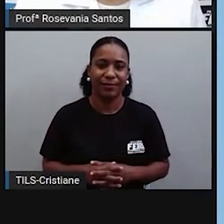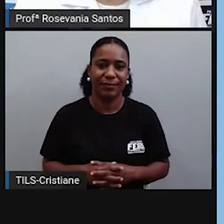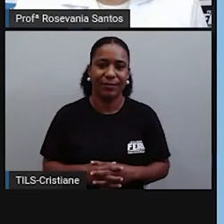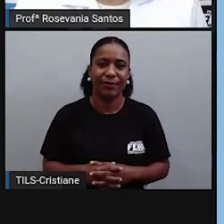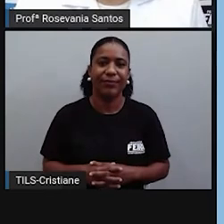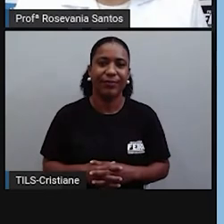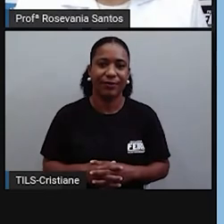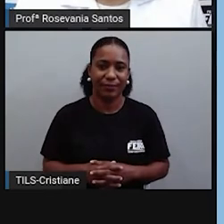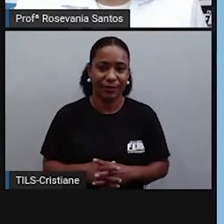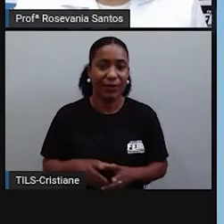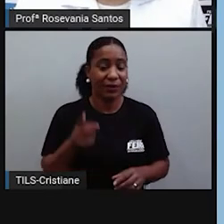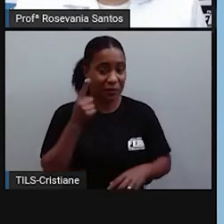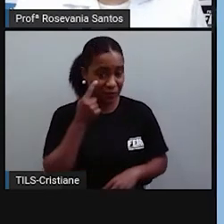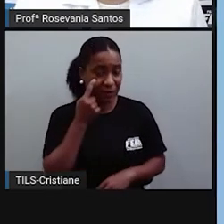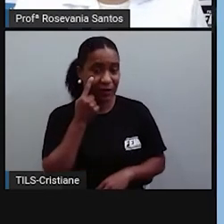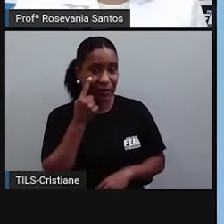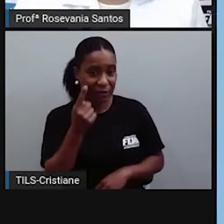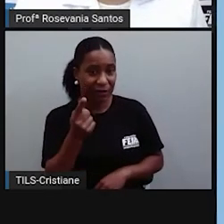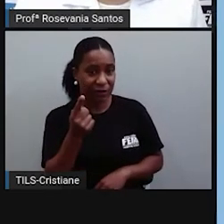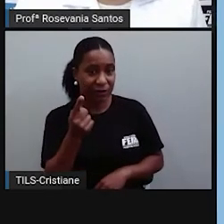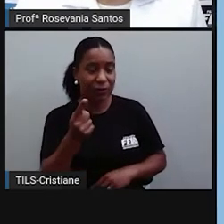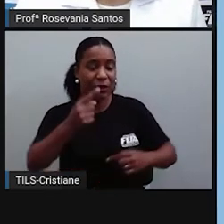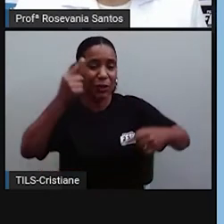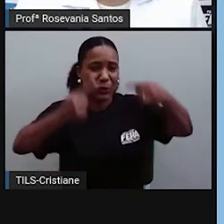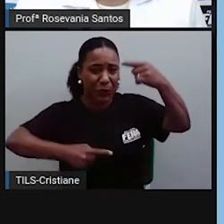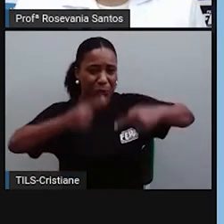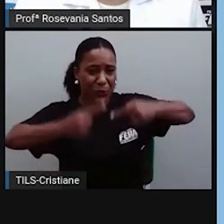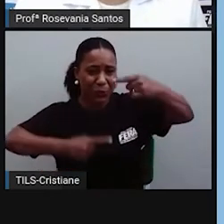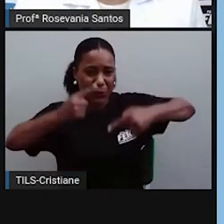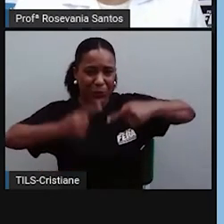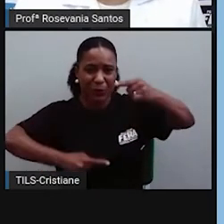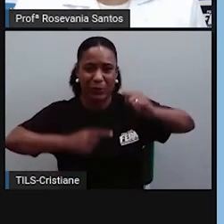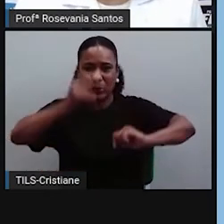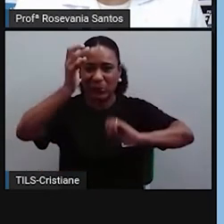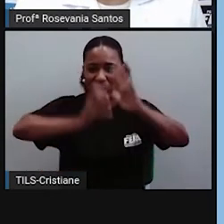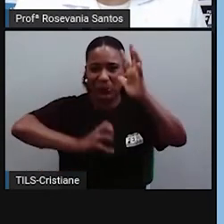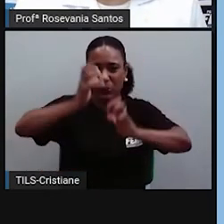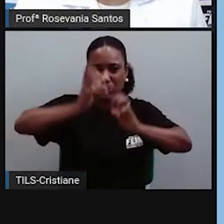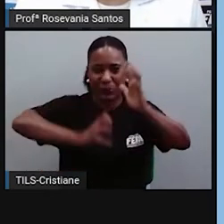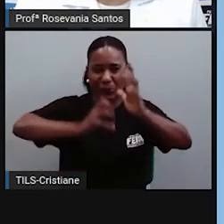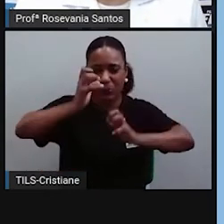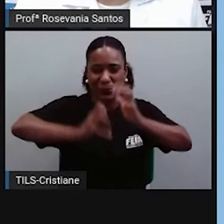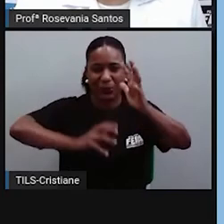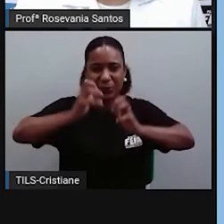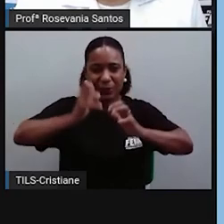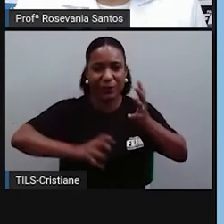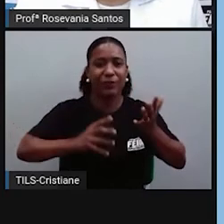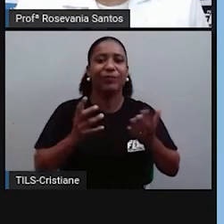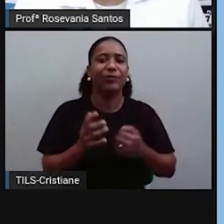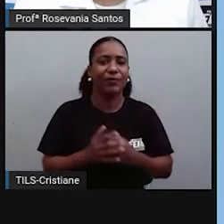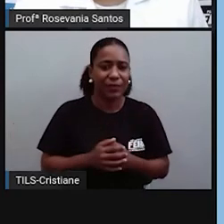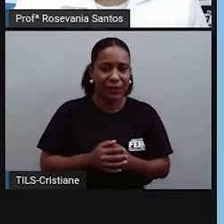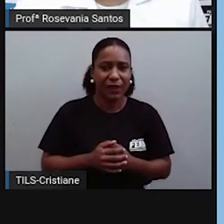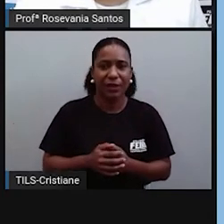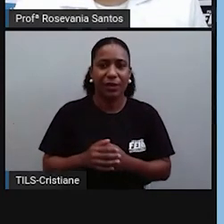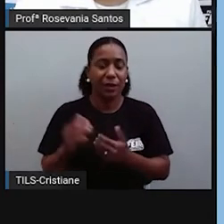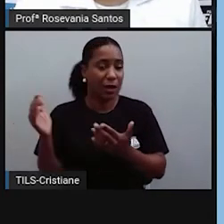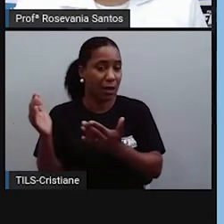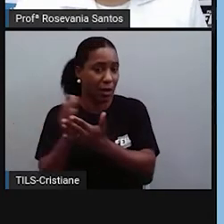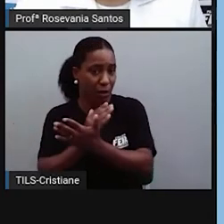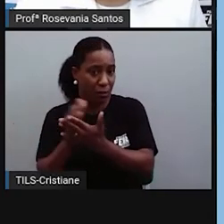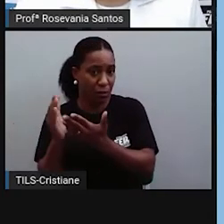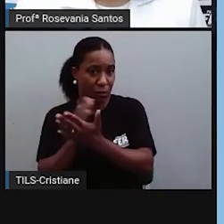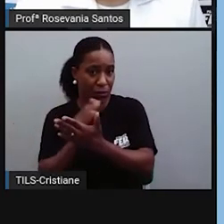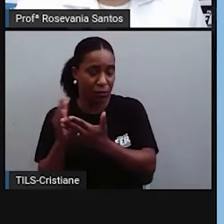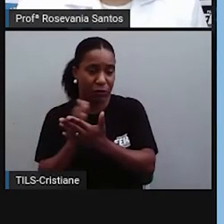E aí esses conflitos ocorreram. Alguns, até com a ajuda de outros tribos. Que ainda estavam